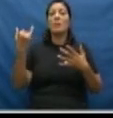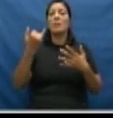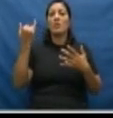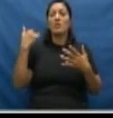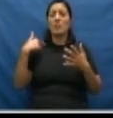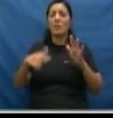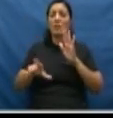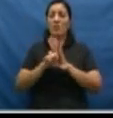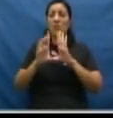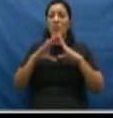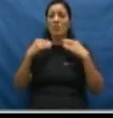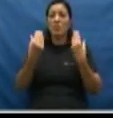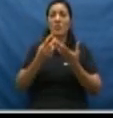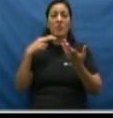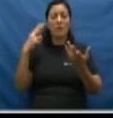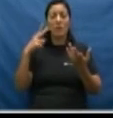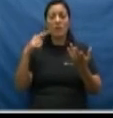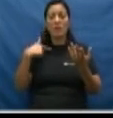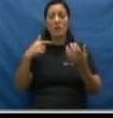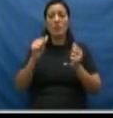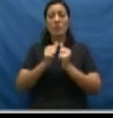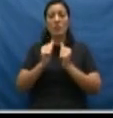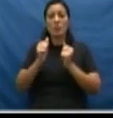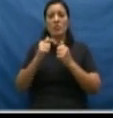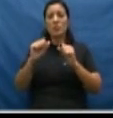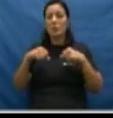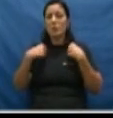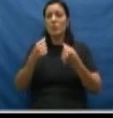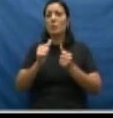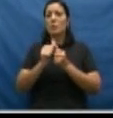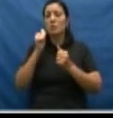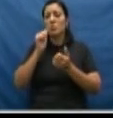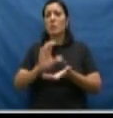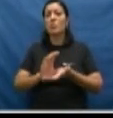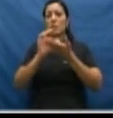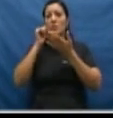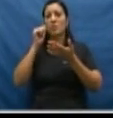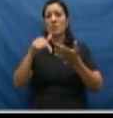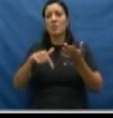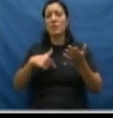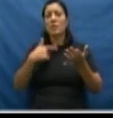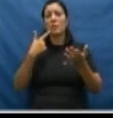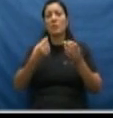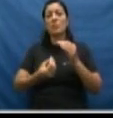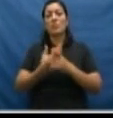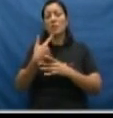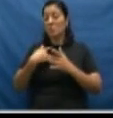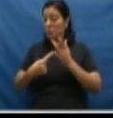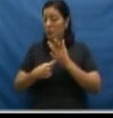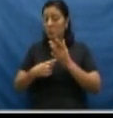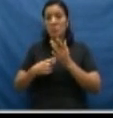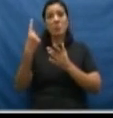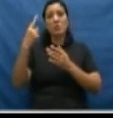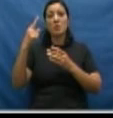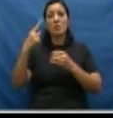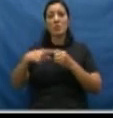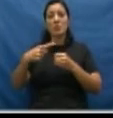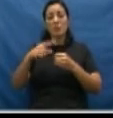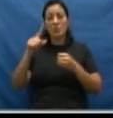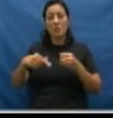legislativo das câmaras de vereadores. Junto com o movimento de mulheres, com o Conselho da Mulher de Sorocaba, que foi o primeiro do interior também,